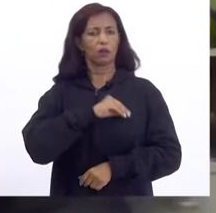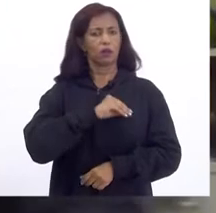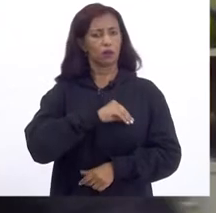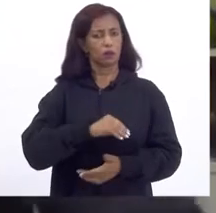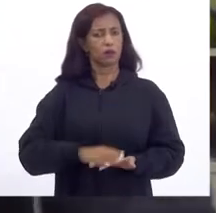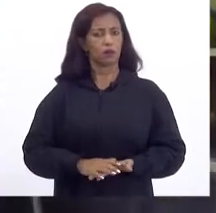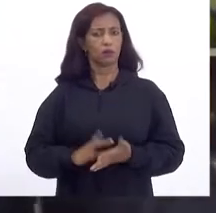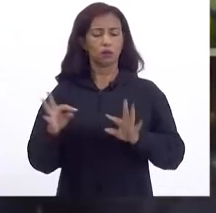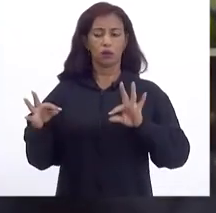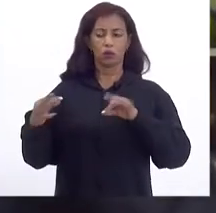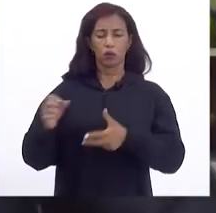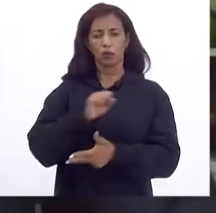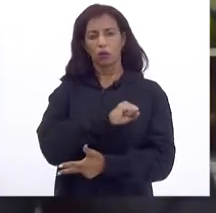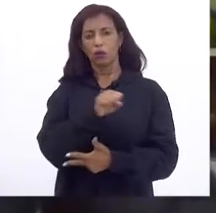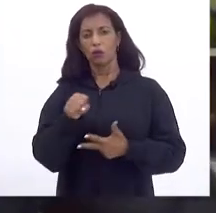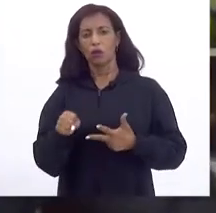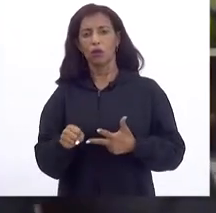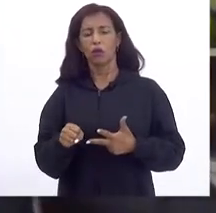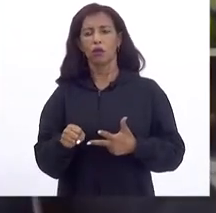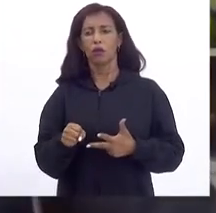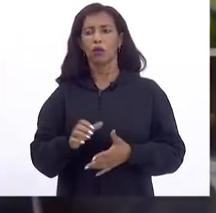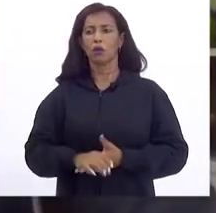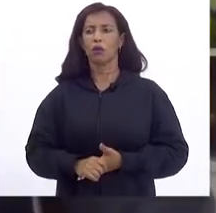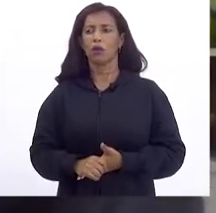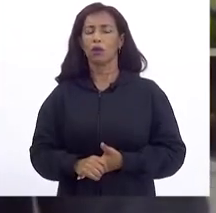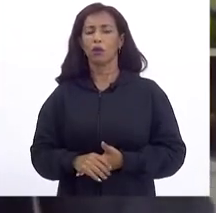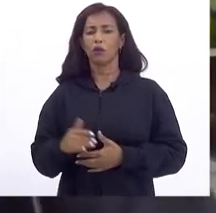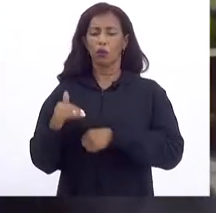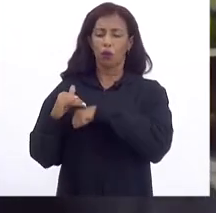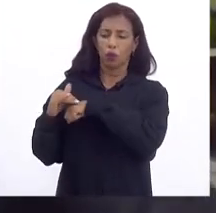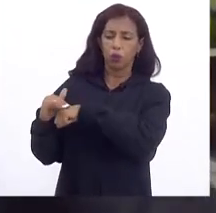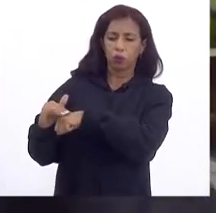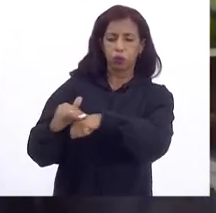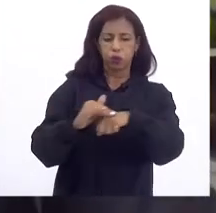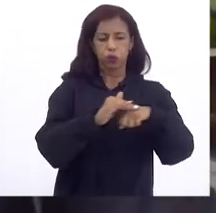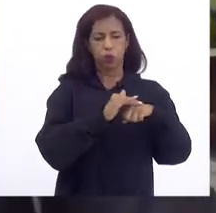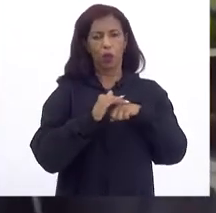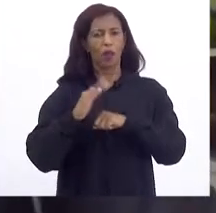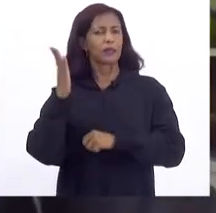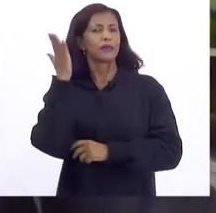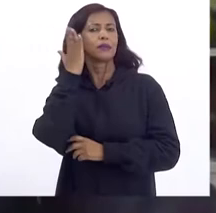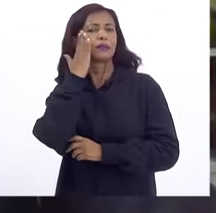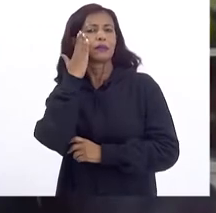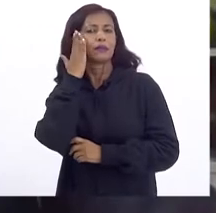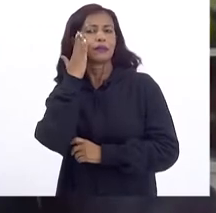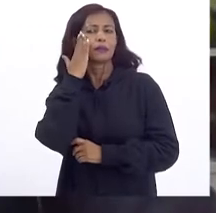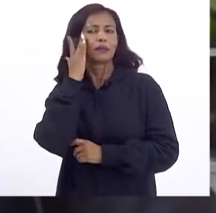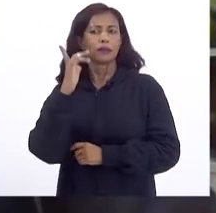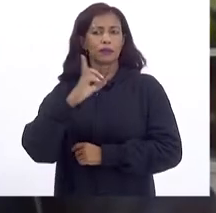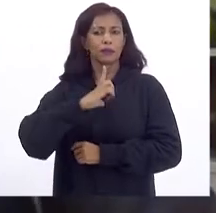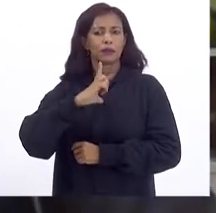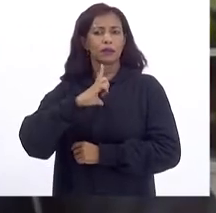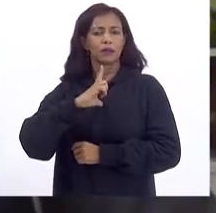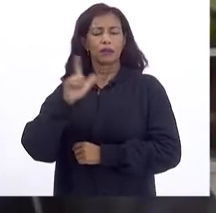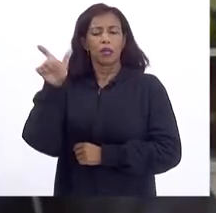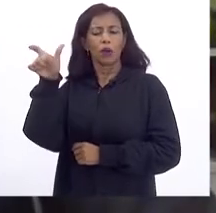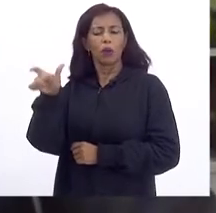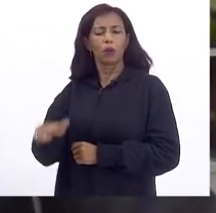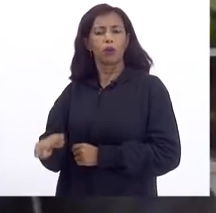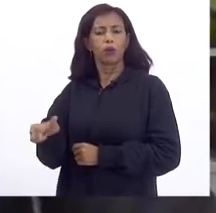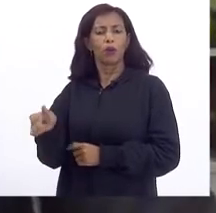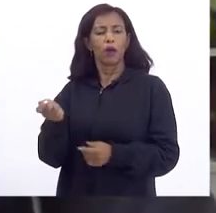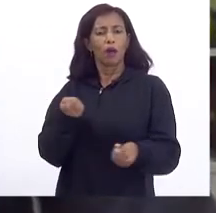Todos os poderes Foram conversados E sabiam Que a gente Tem uma condicionante